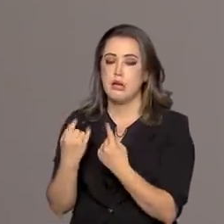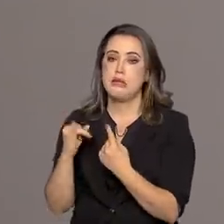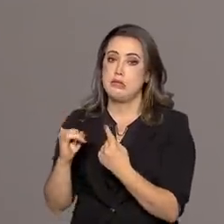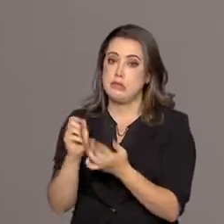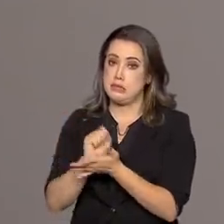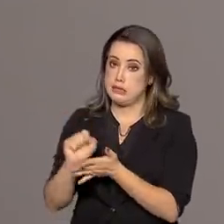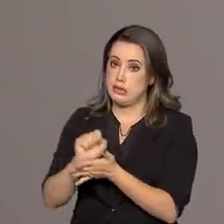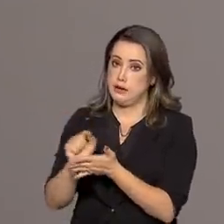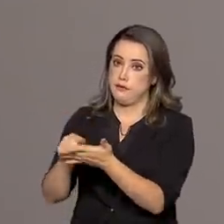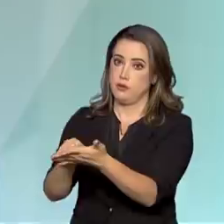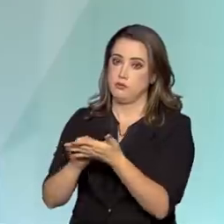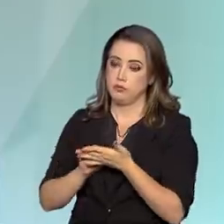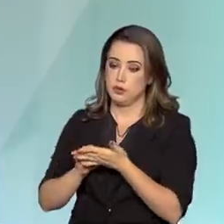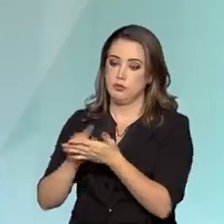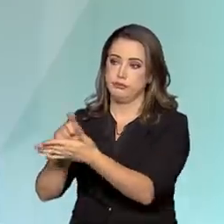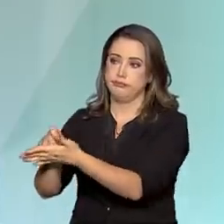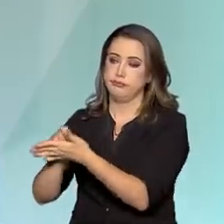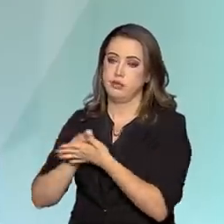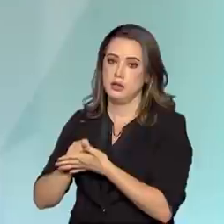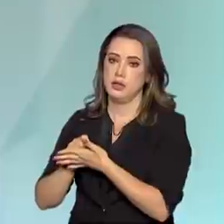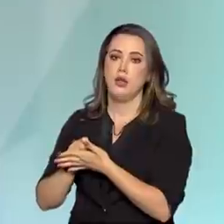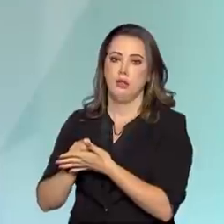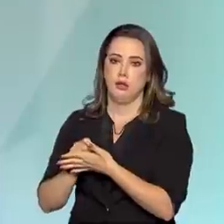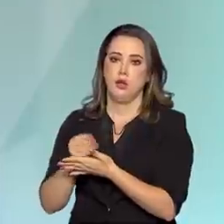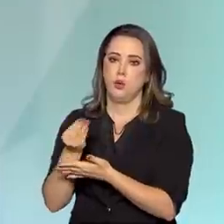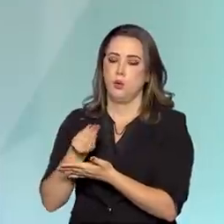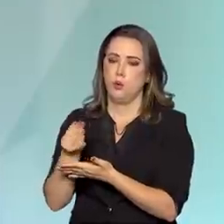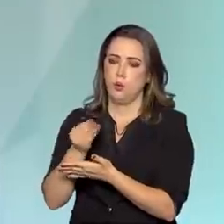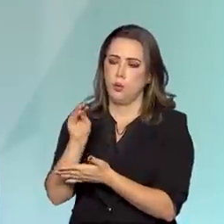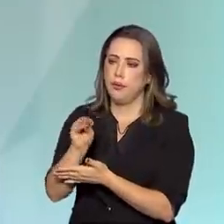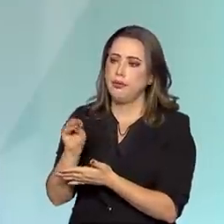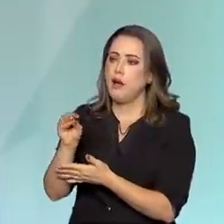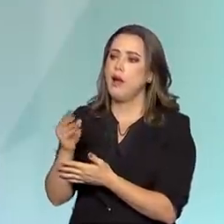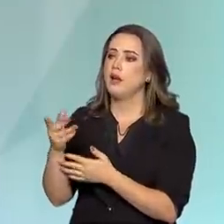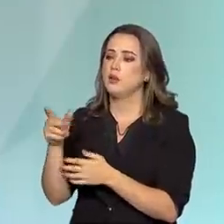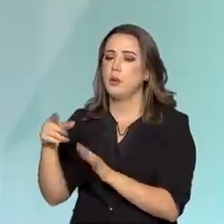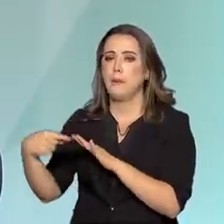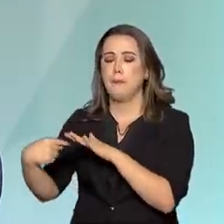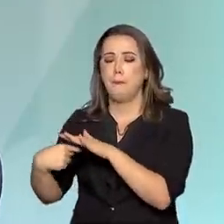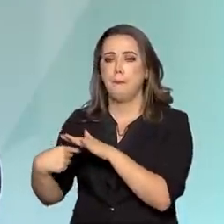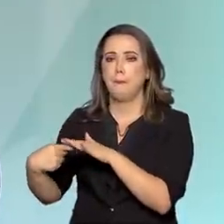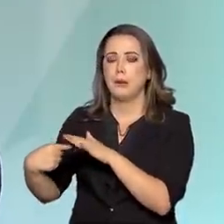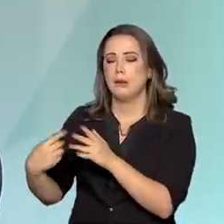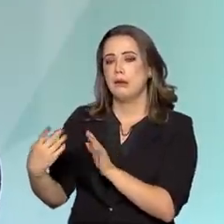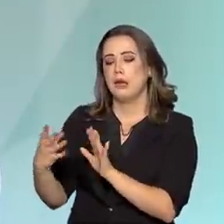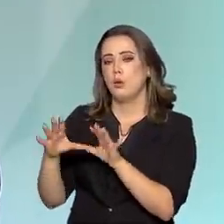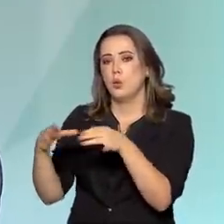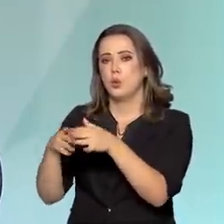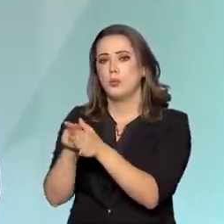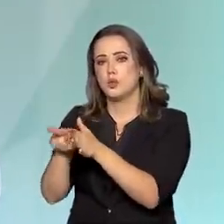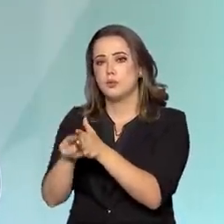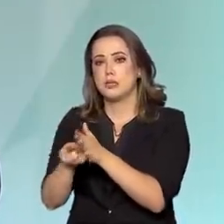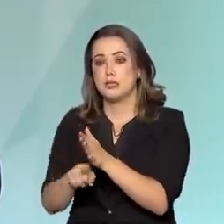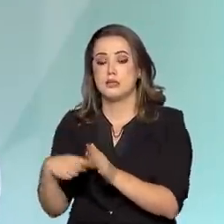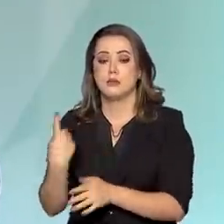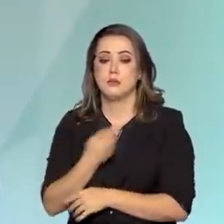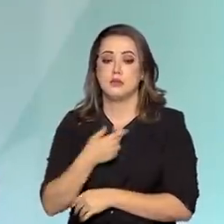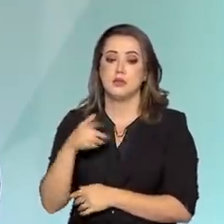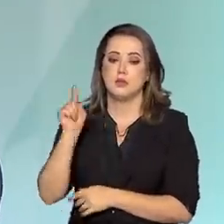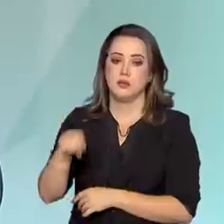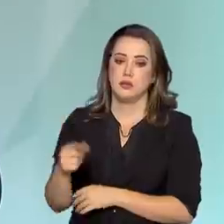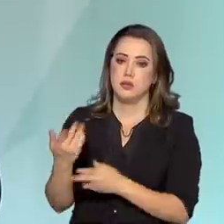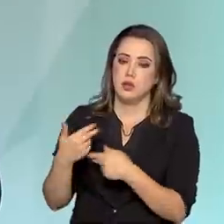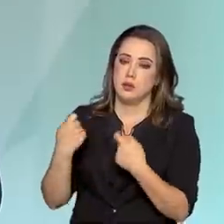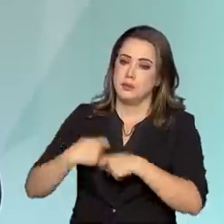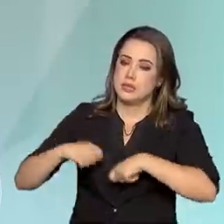passado foram quase 500 atendimentos particulares a pesquisadores que queriam saber, olha, eu tenho interesse na minha pesquisa esta aqui, esse é o